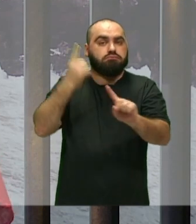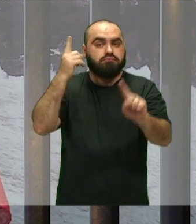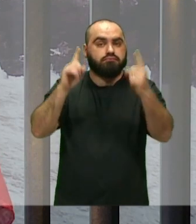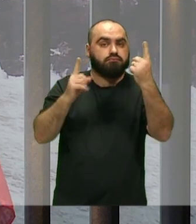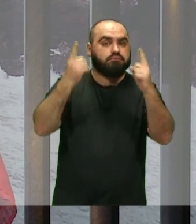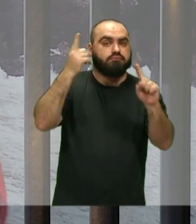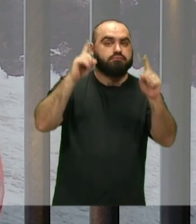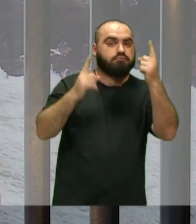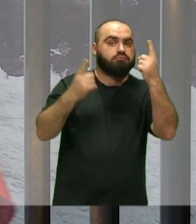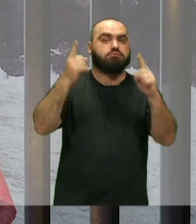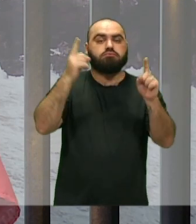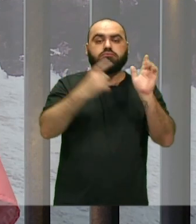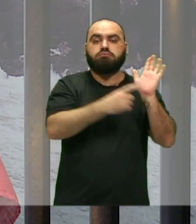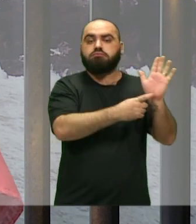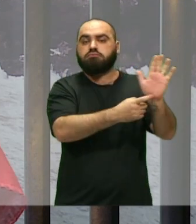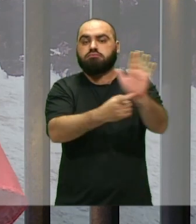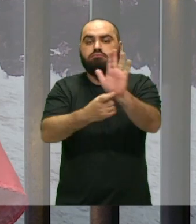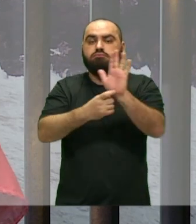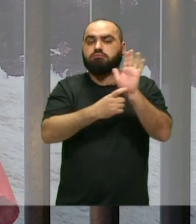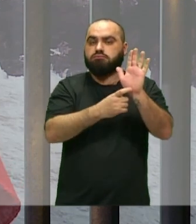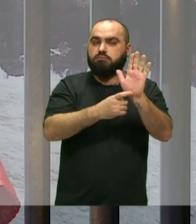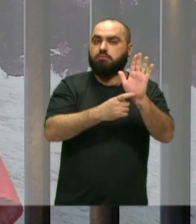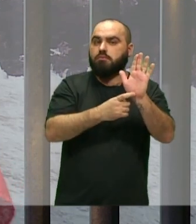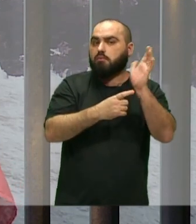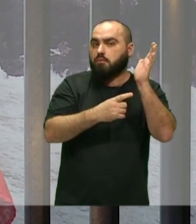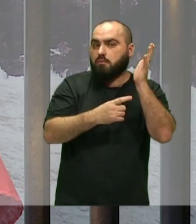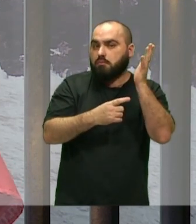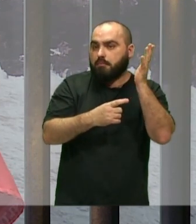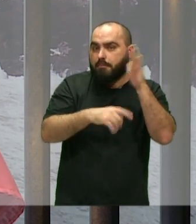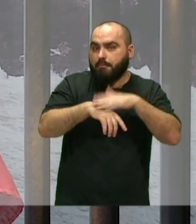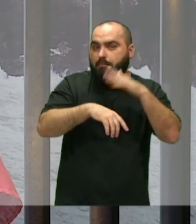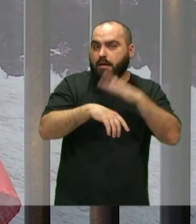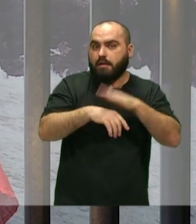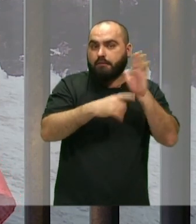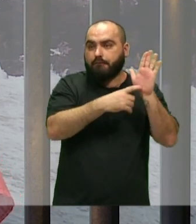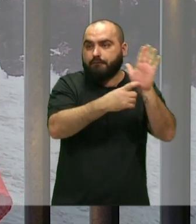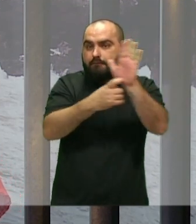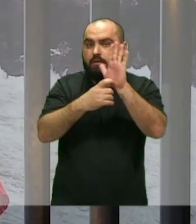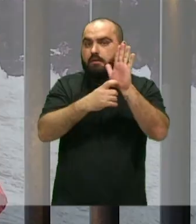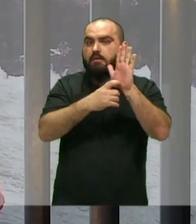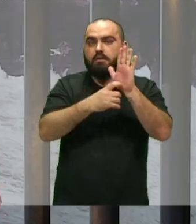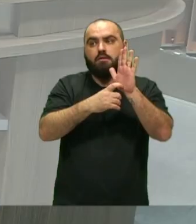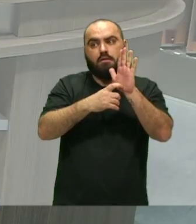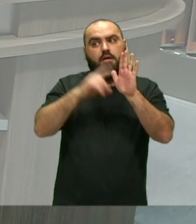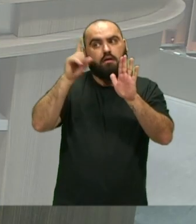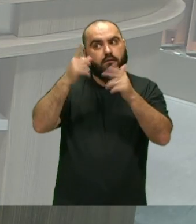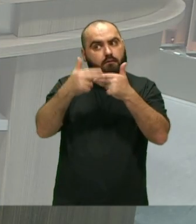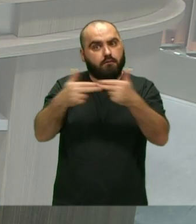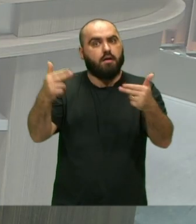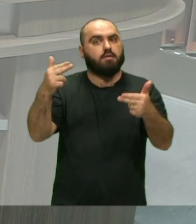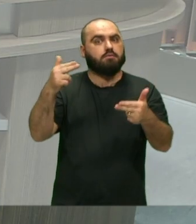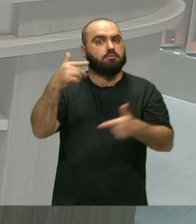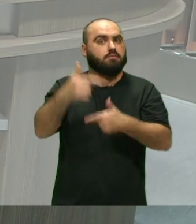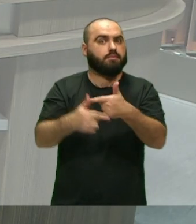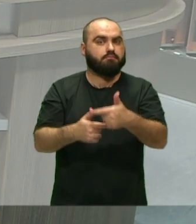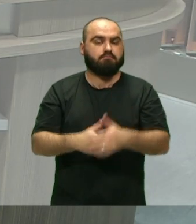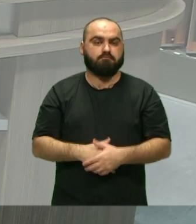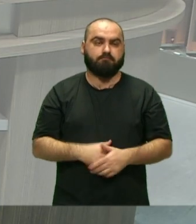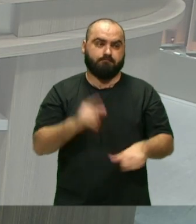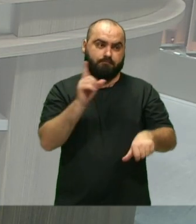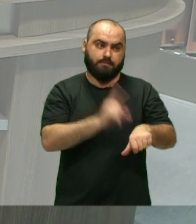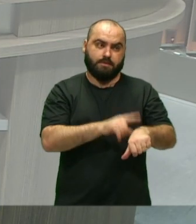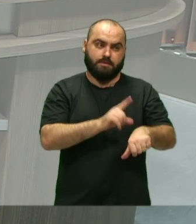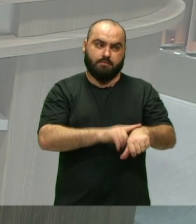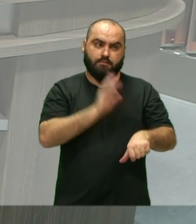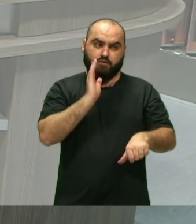manifestações Se destacam mais Enfim São diversas ações Que a gente vem fazendo Para enfrentar E assim Embora o nosso tempo Já está